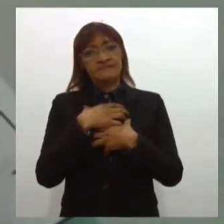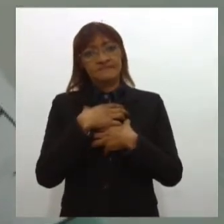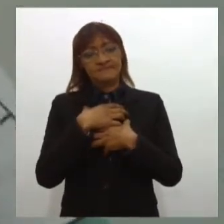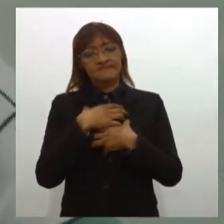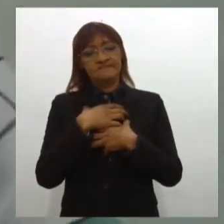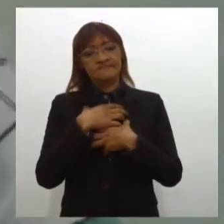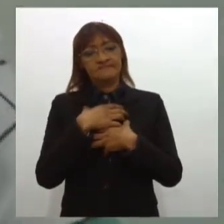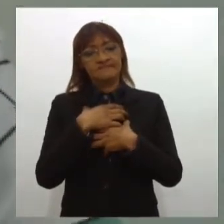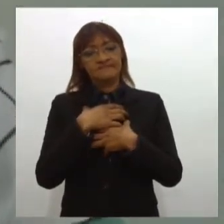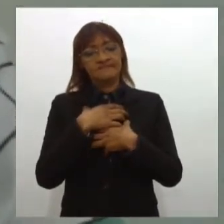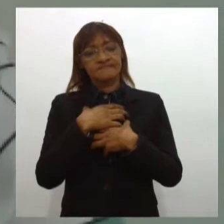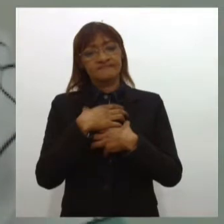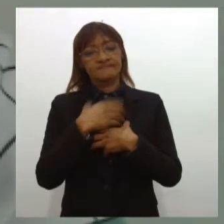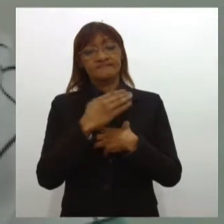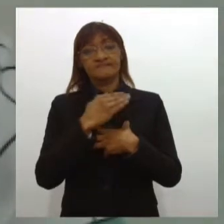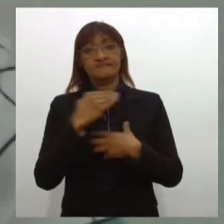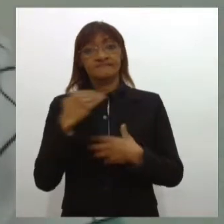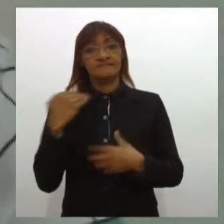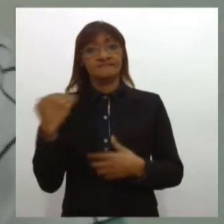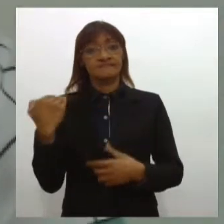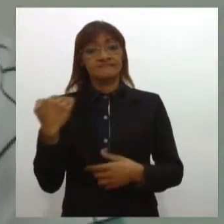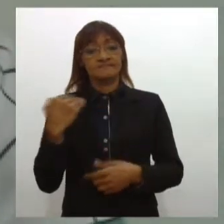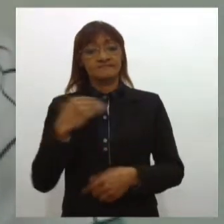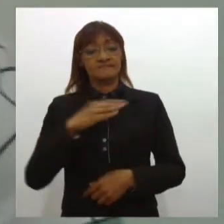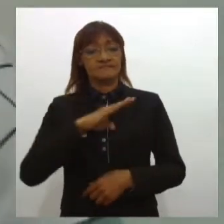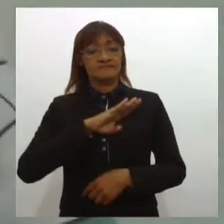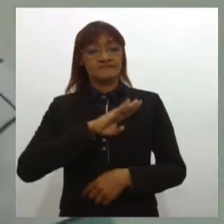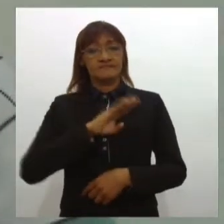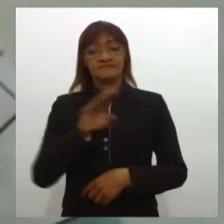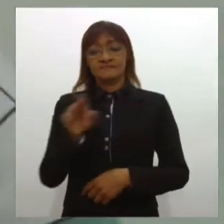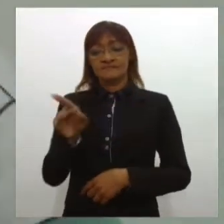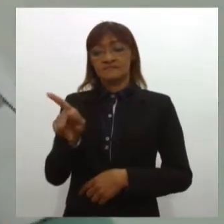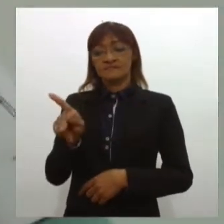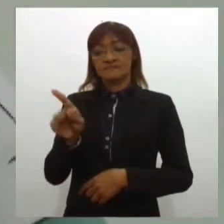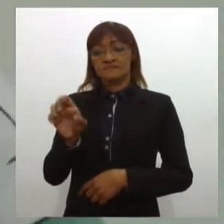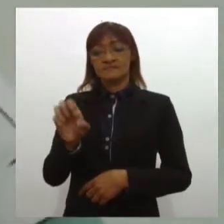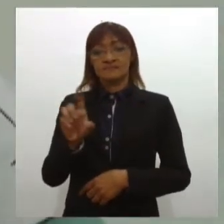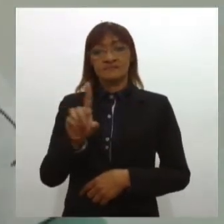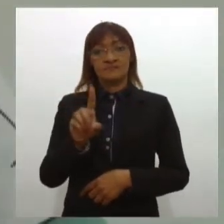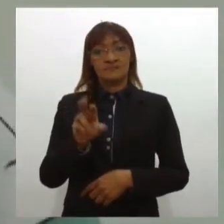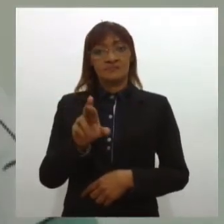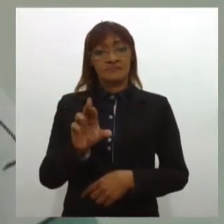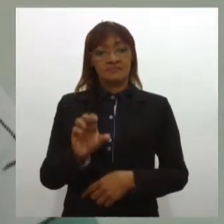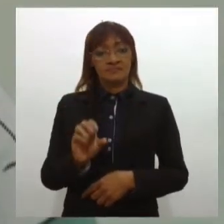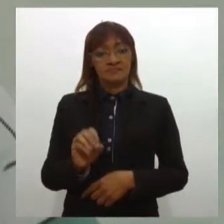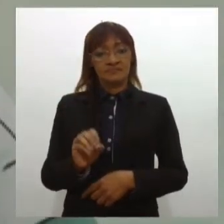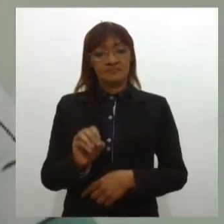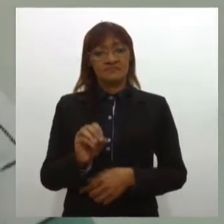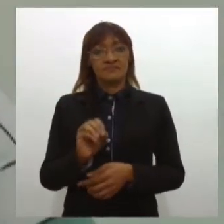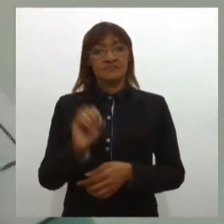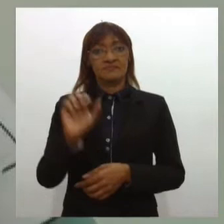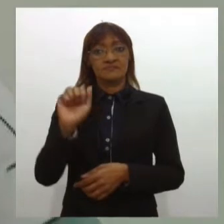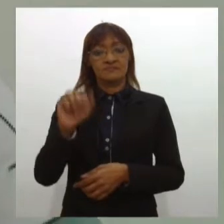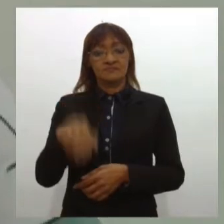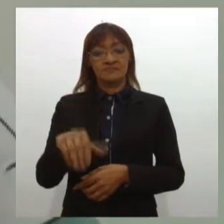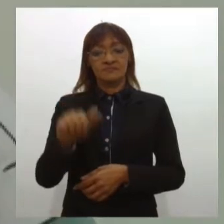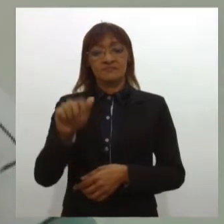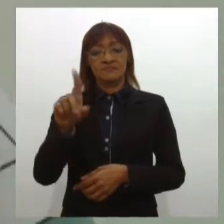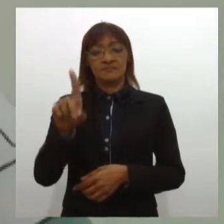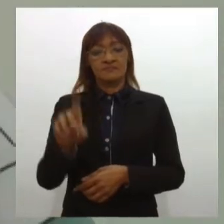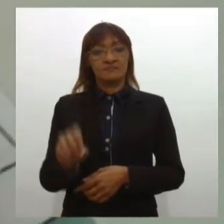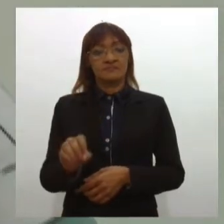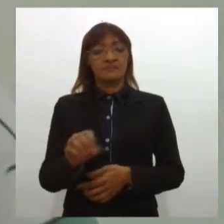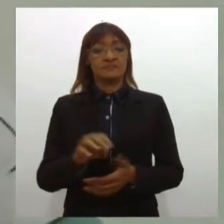enfatizou foi a rejeição pela Procuradoria do Estado do projeto de lei do deputado Luciano Pimentel em prol das